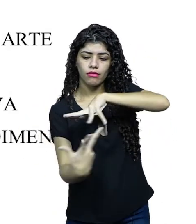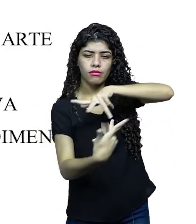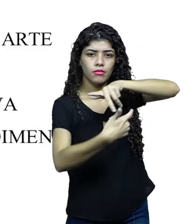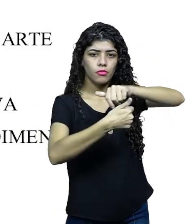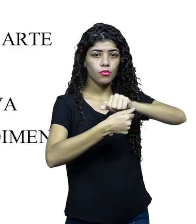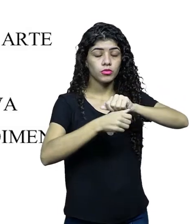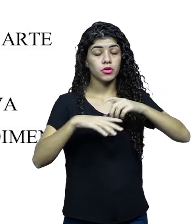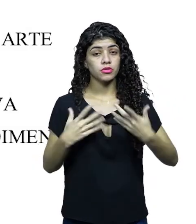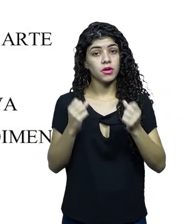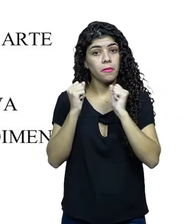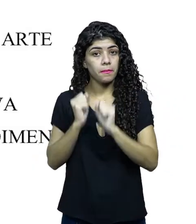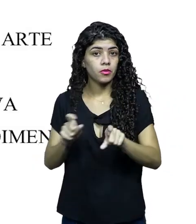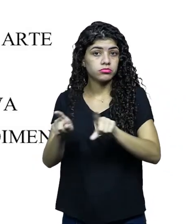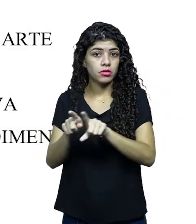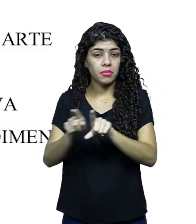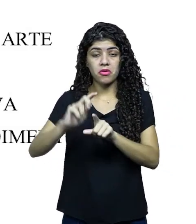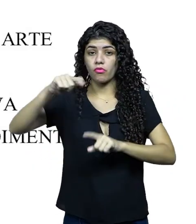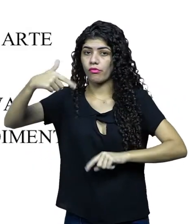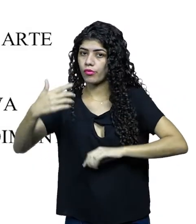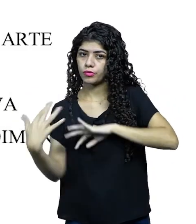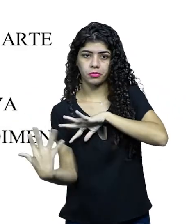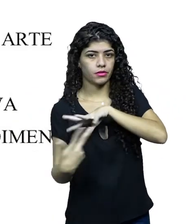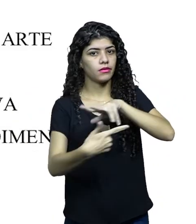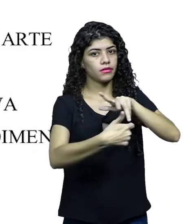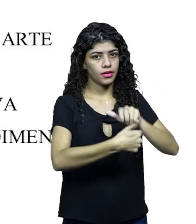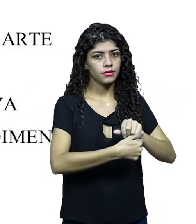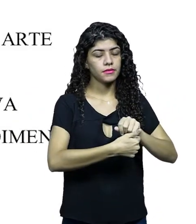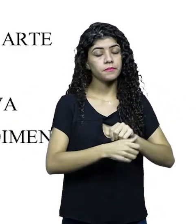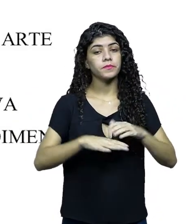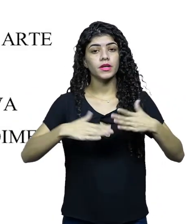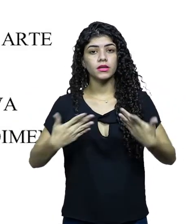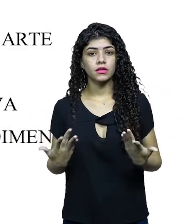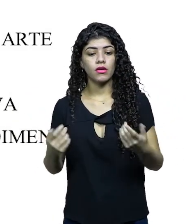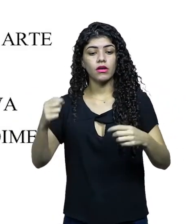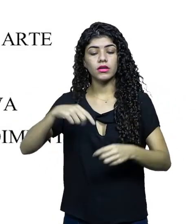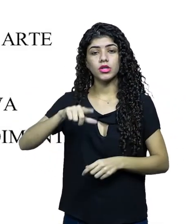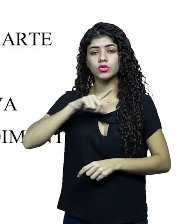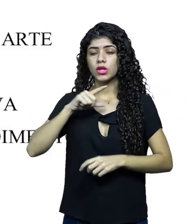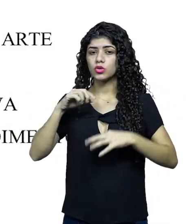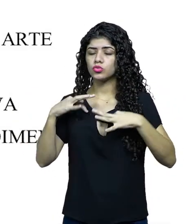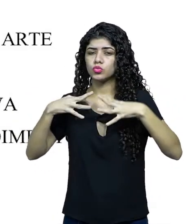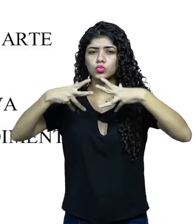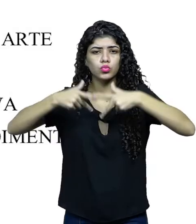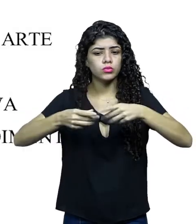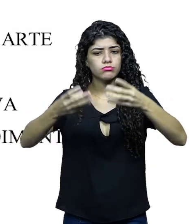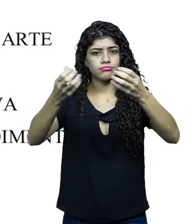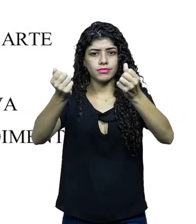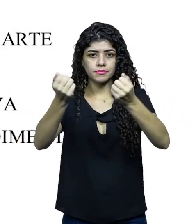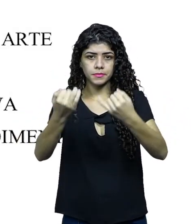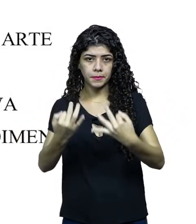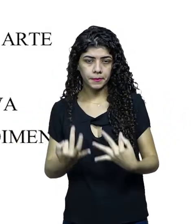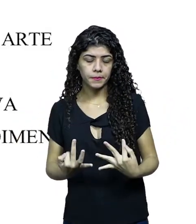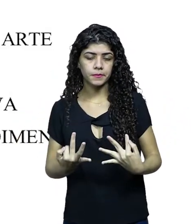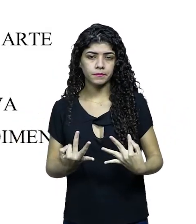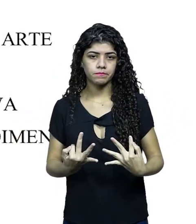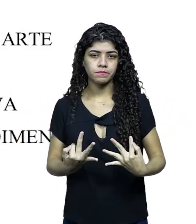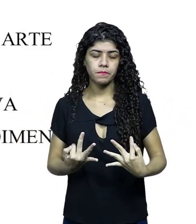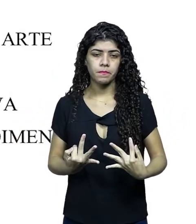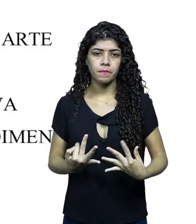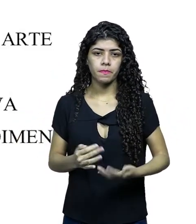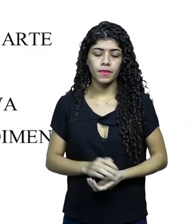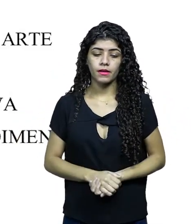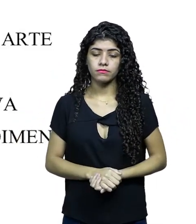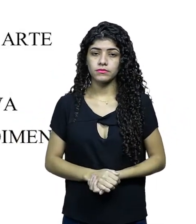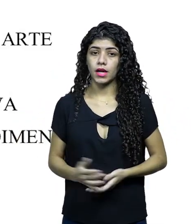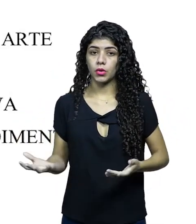aquele mundo. Inclusive, pode ser outro planeta, enfim. Então, aqui, tudo é explicado. Esse